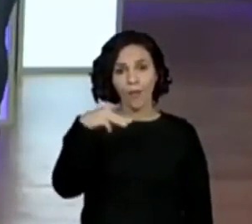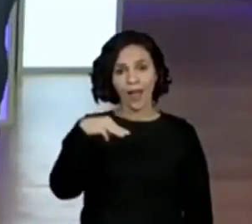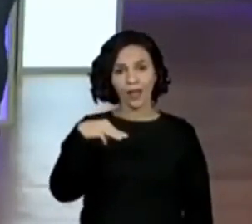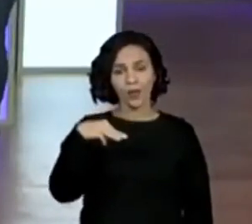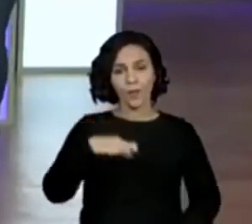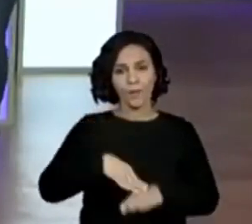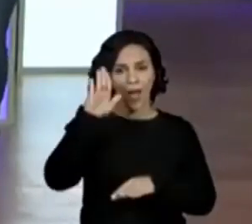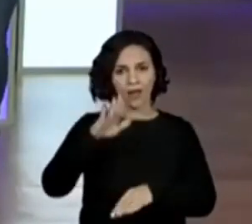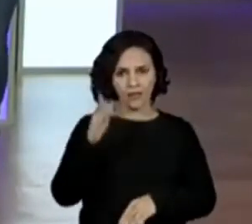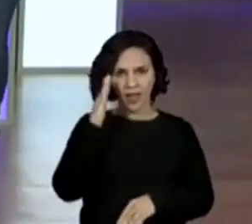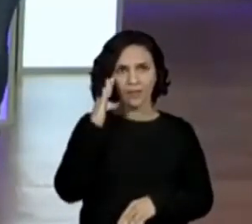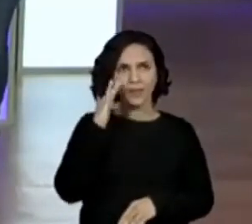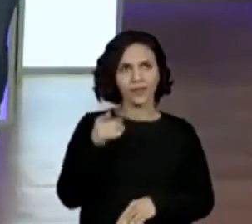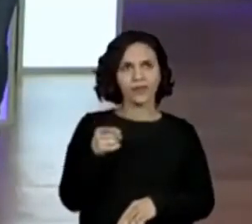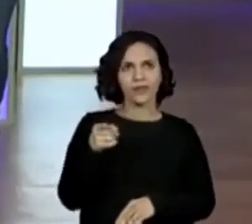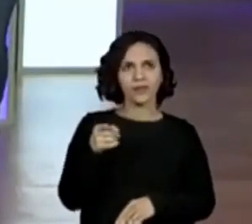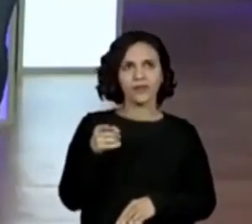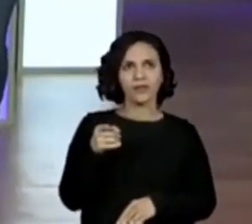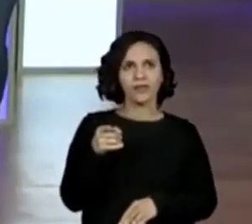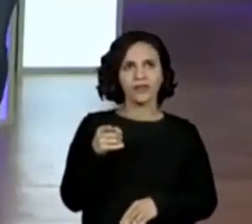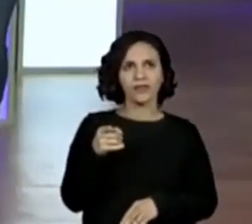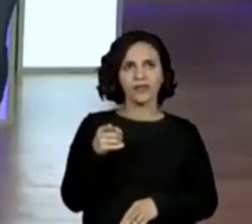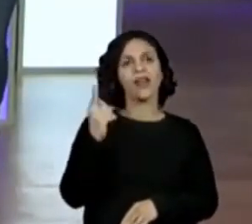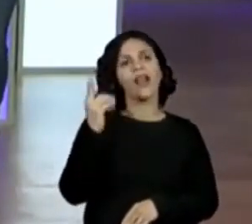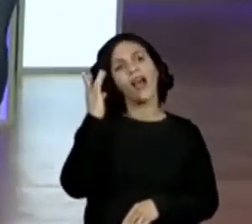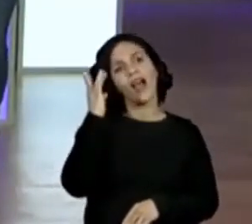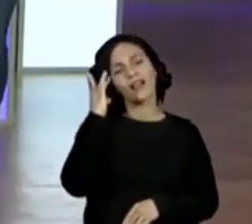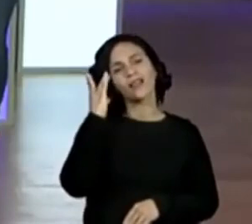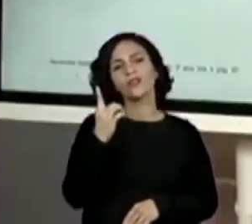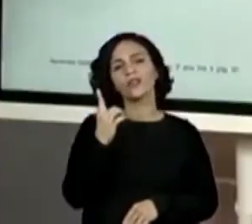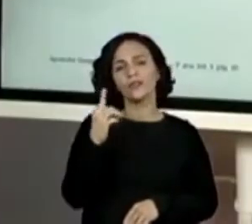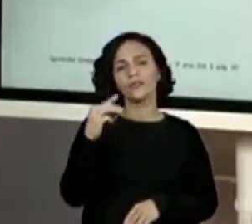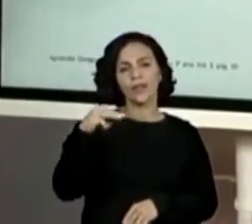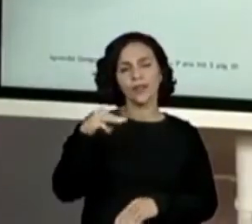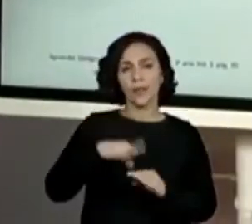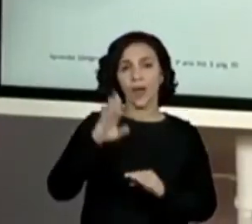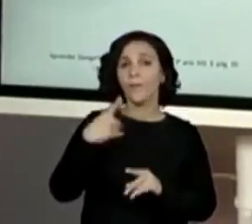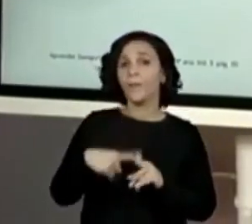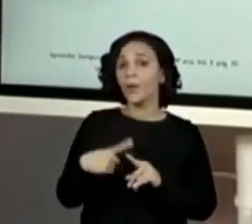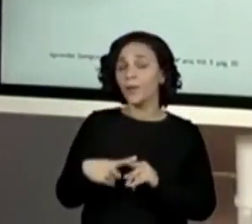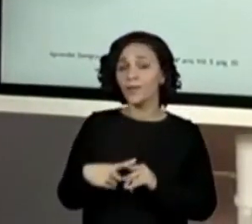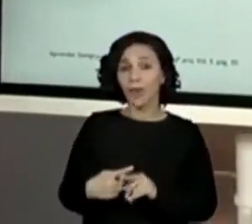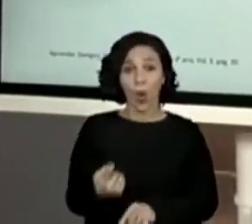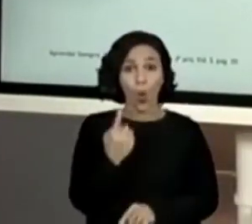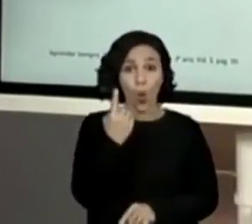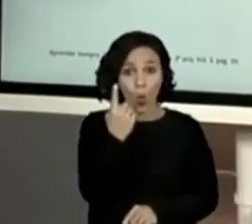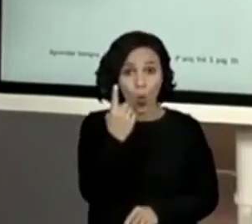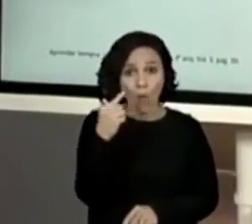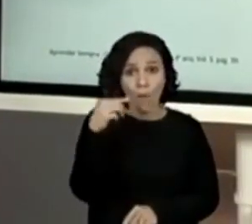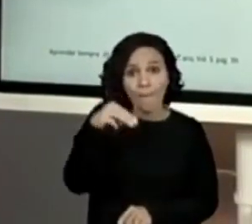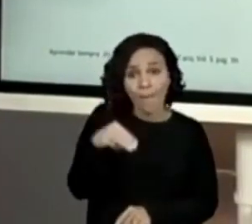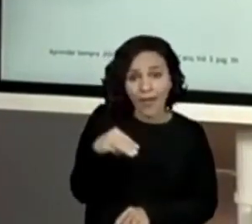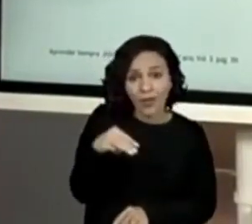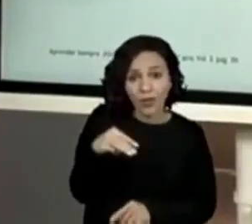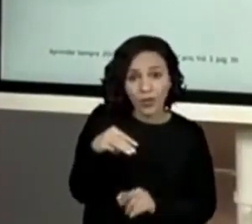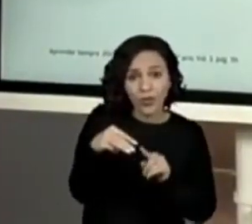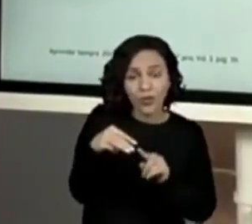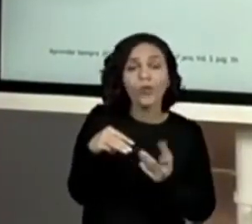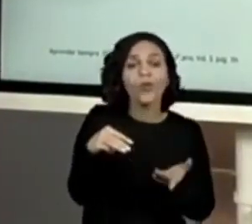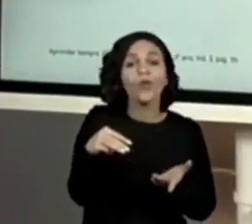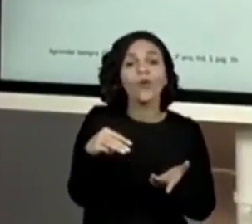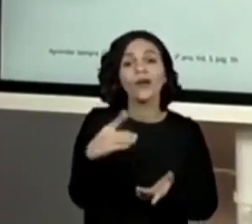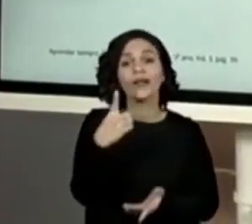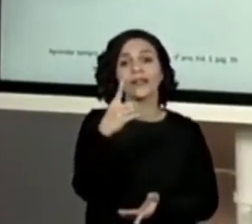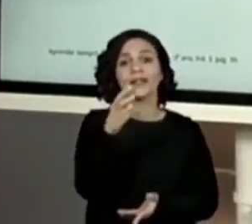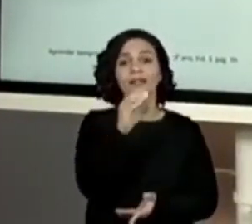Alguém sabe? Eu acho que tem mais de um metro. Porque se um metro tem 100 centímetros, a